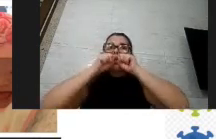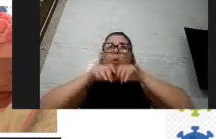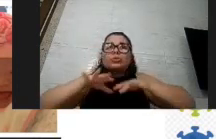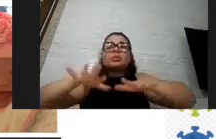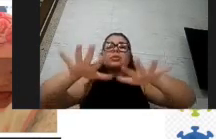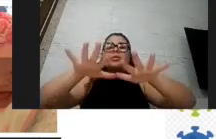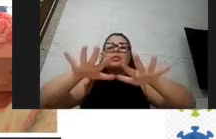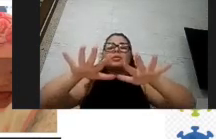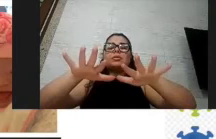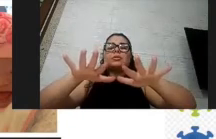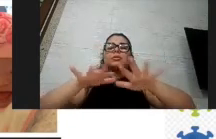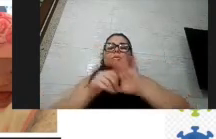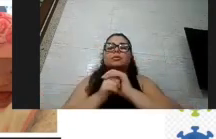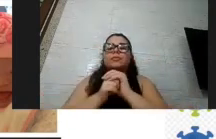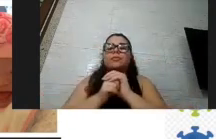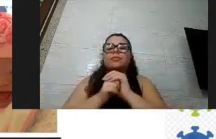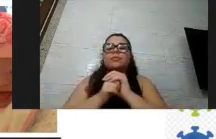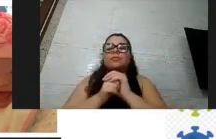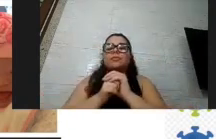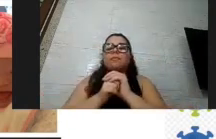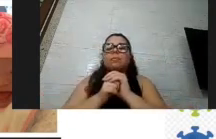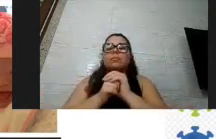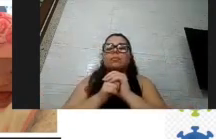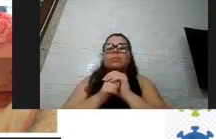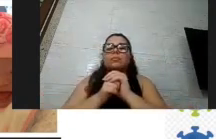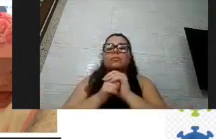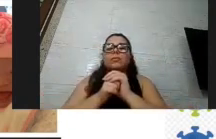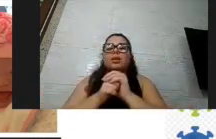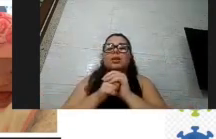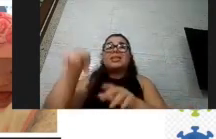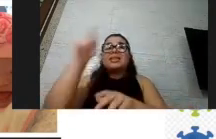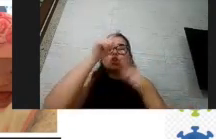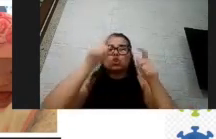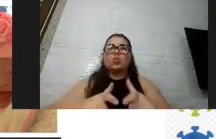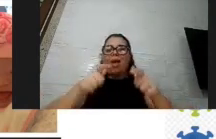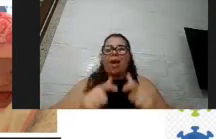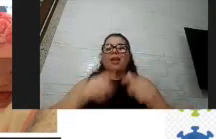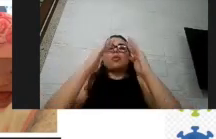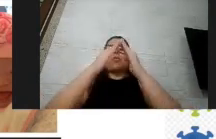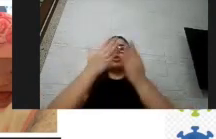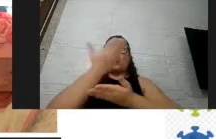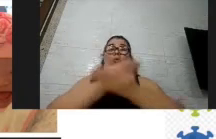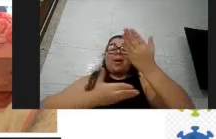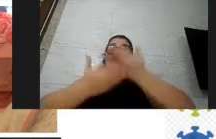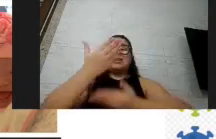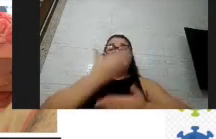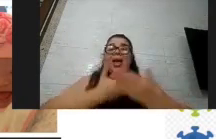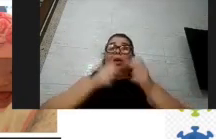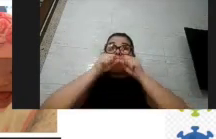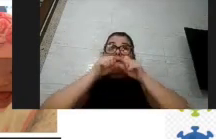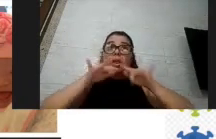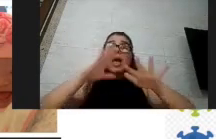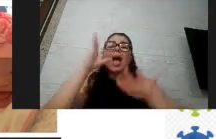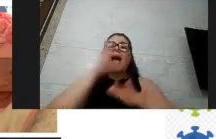foi ocorreu de maneira muito importante nesses locais né nesse estudo a gente não